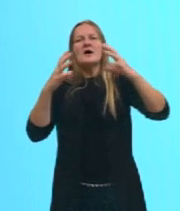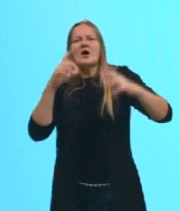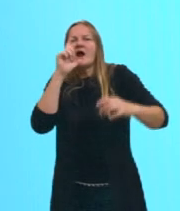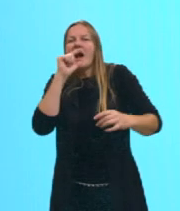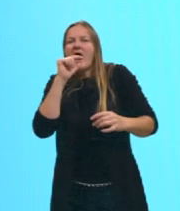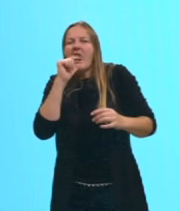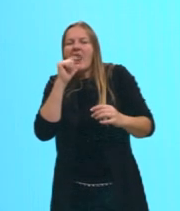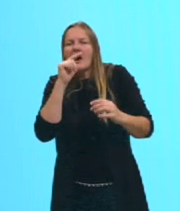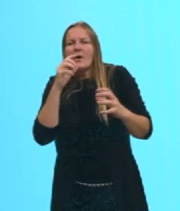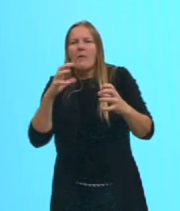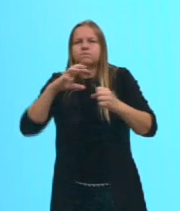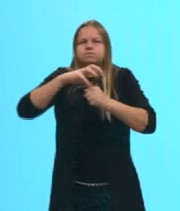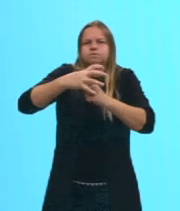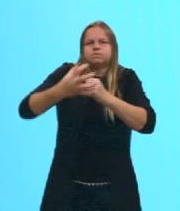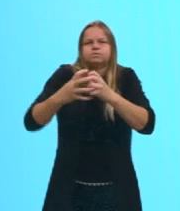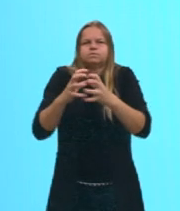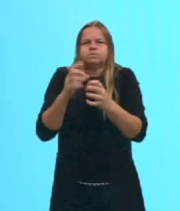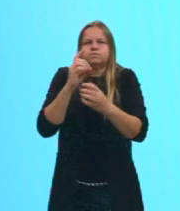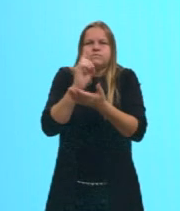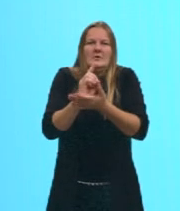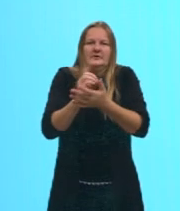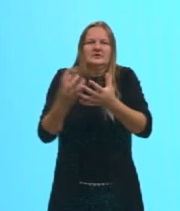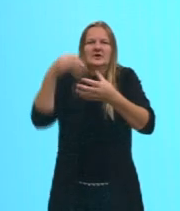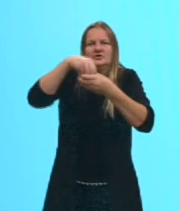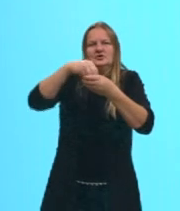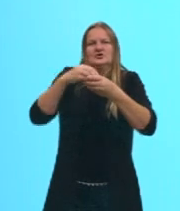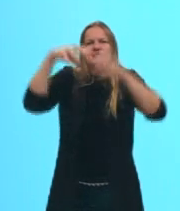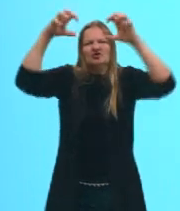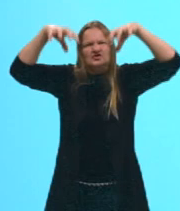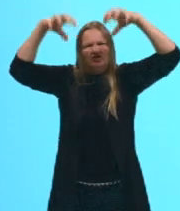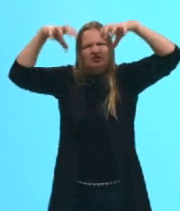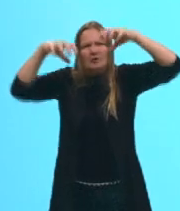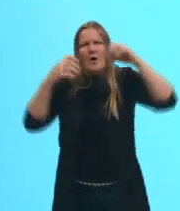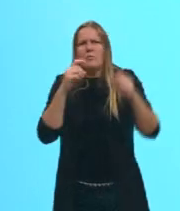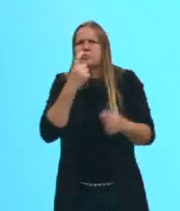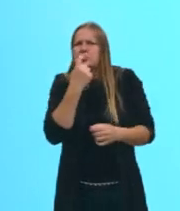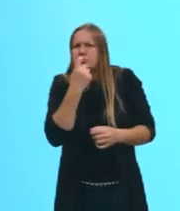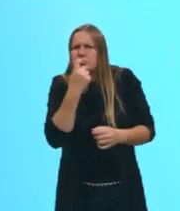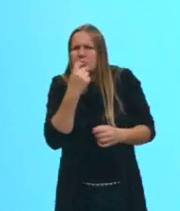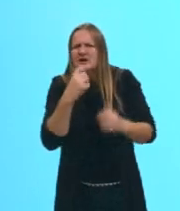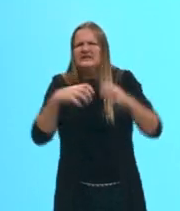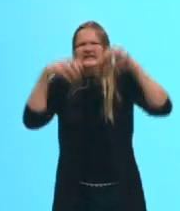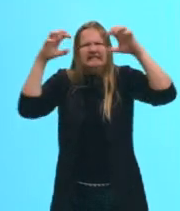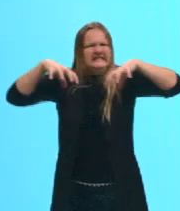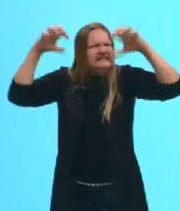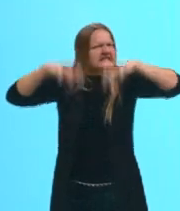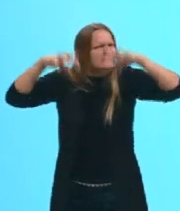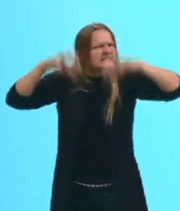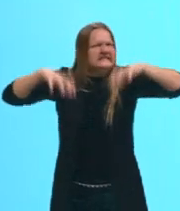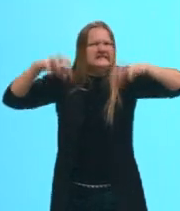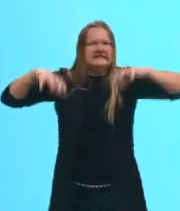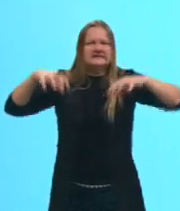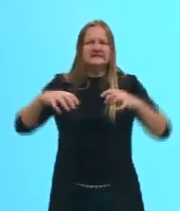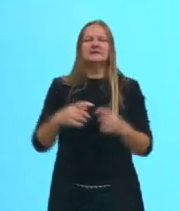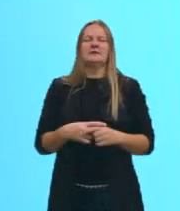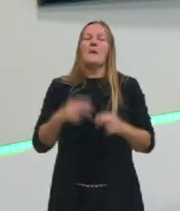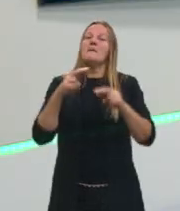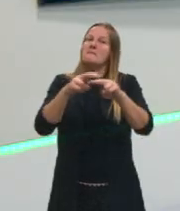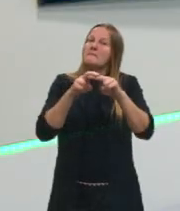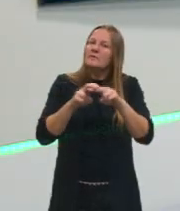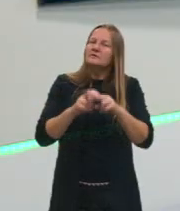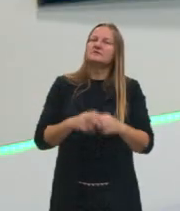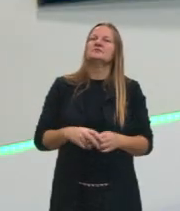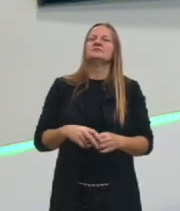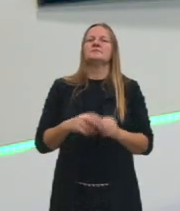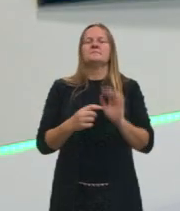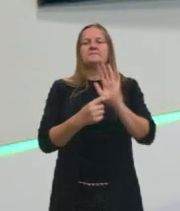água, maior a quantidade de chuva, então, a gente vai ter aí uma chuva super forte, certo? Então, isso mostra